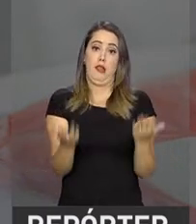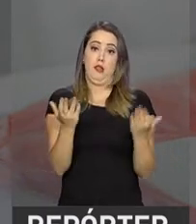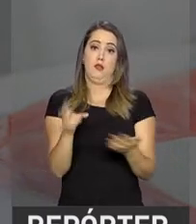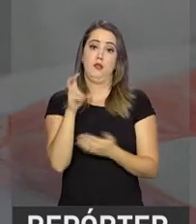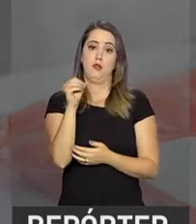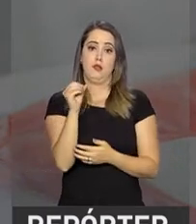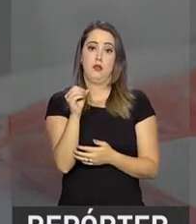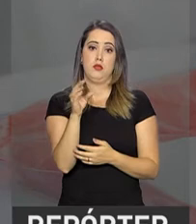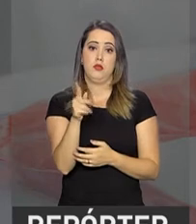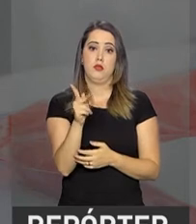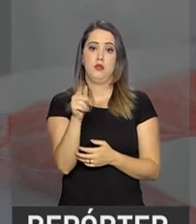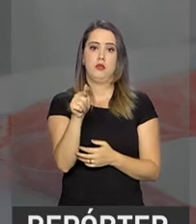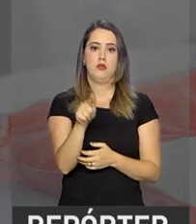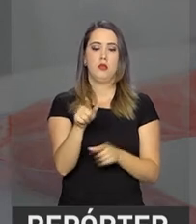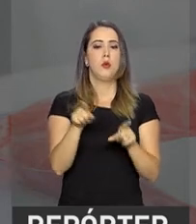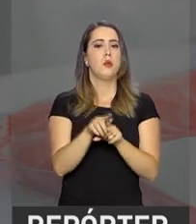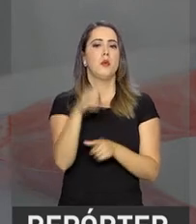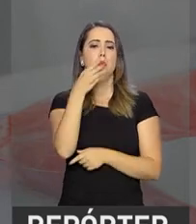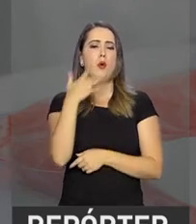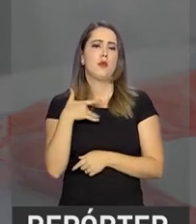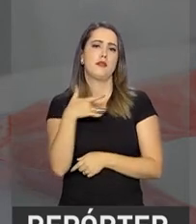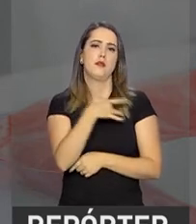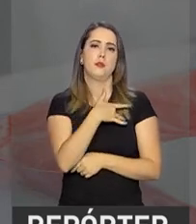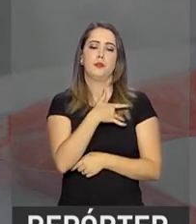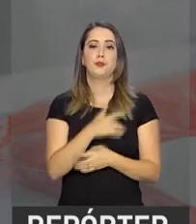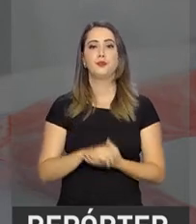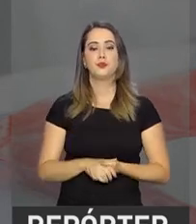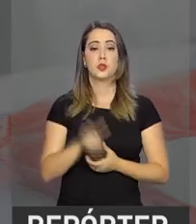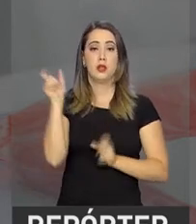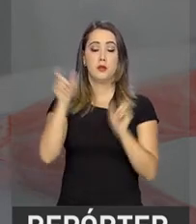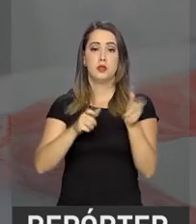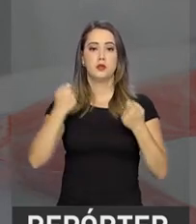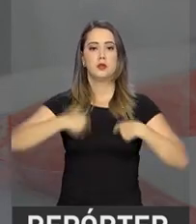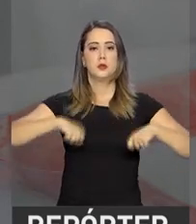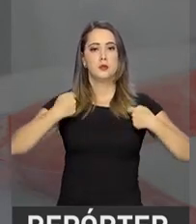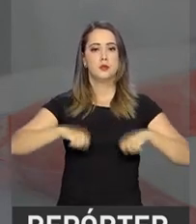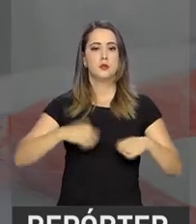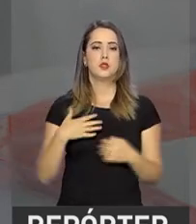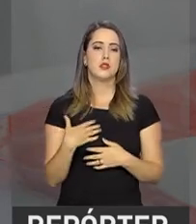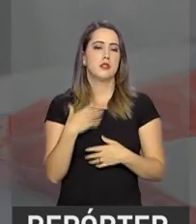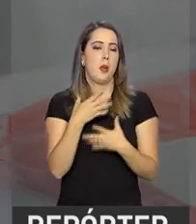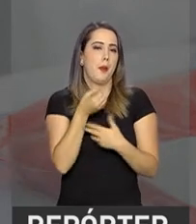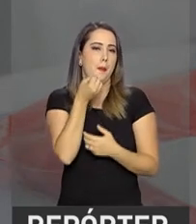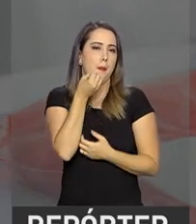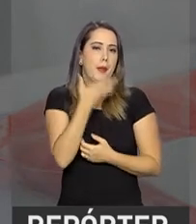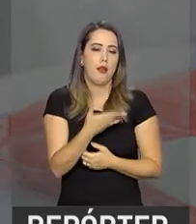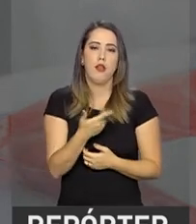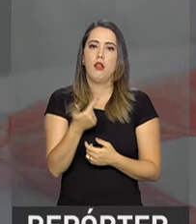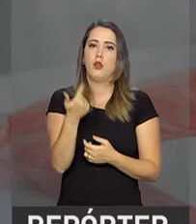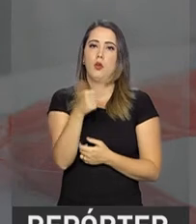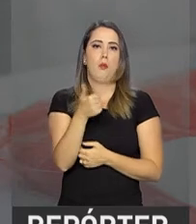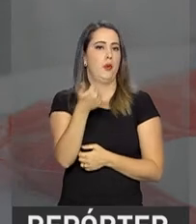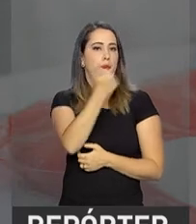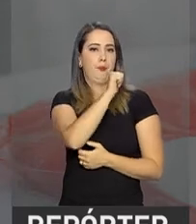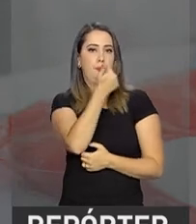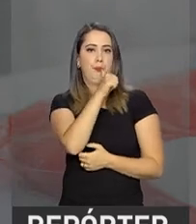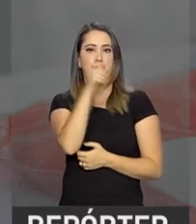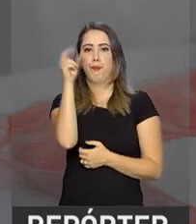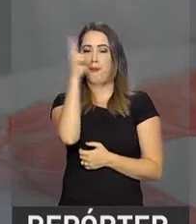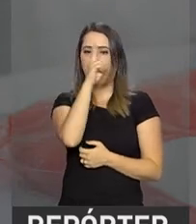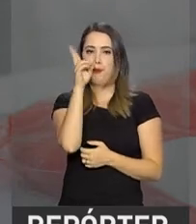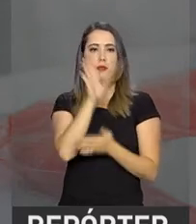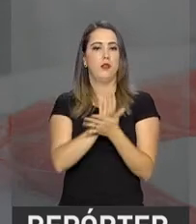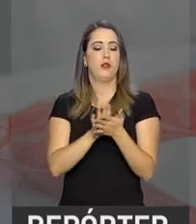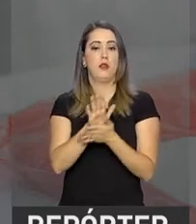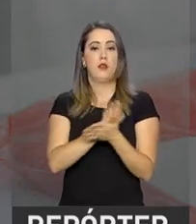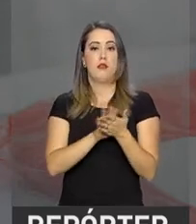50 quilos e estar em bom estado de saúde. O candidato deve estar descansado, não ter ingerido bebidas alcoólicas nas